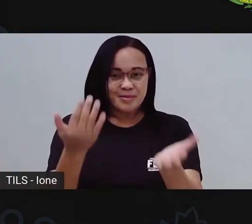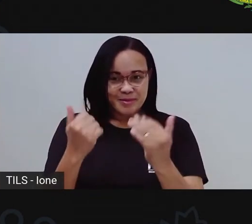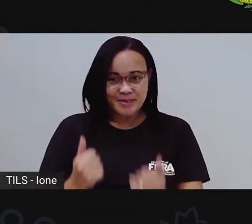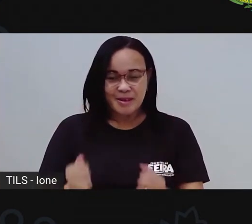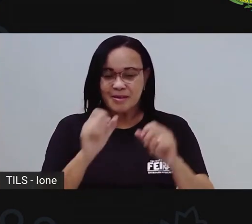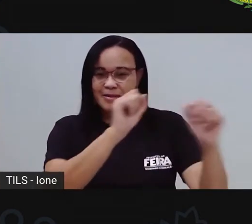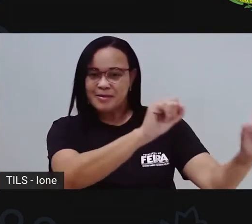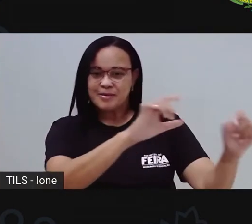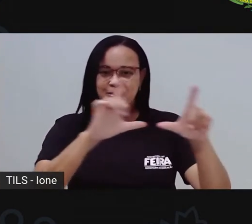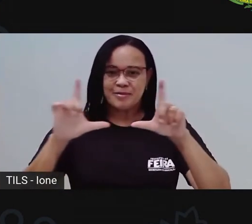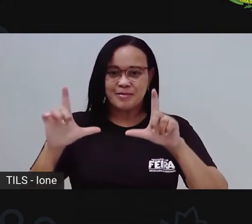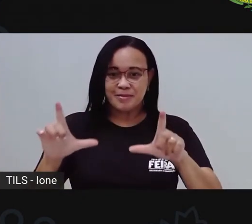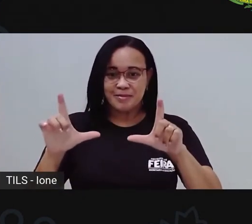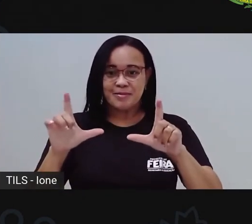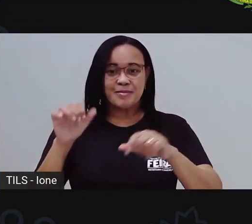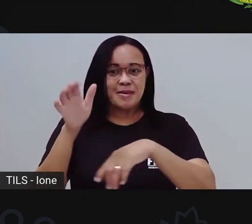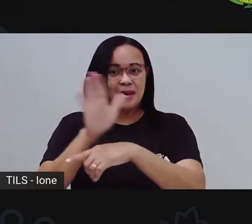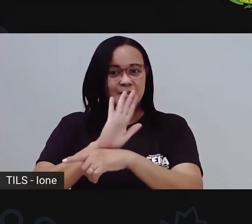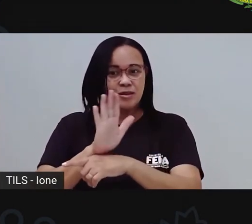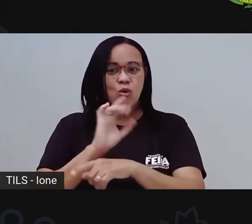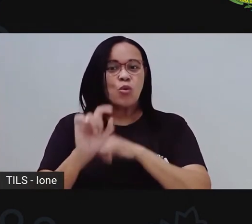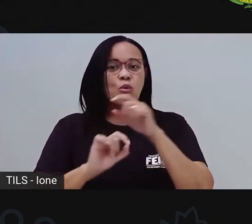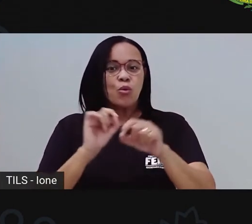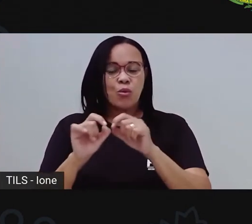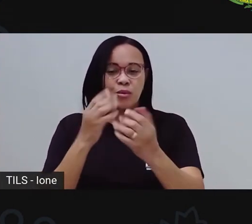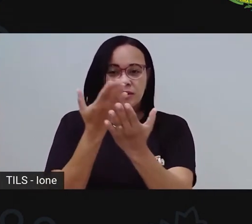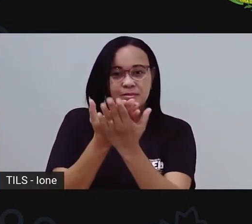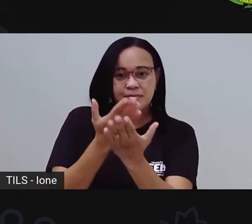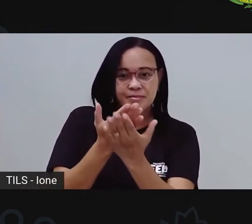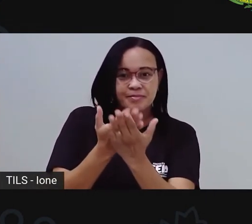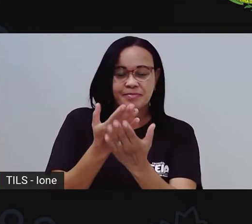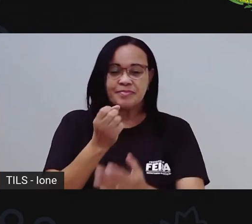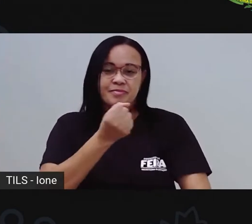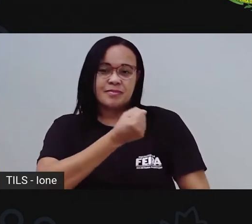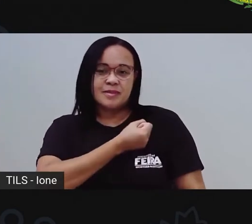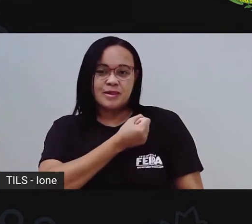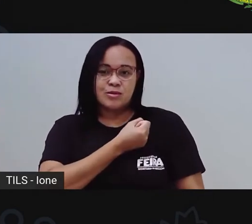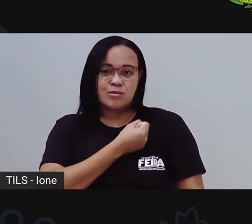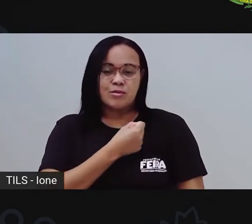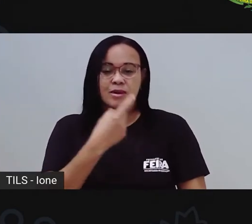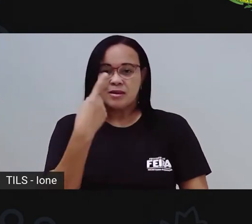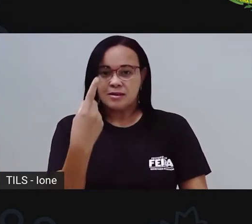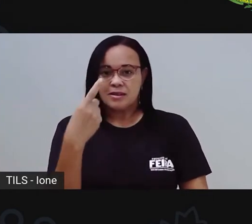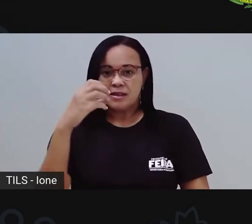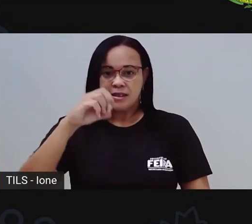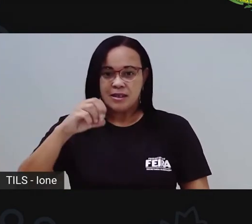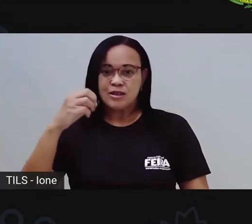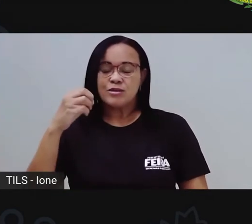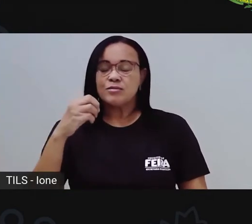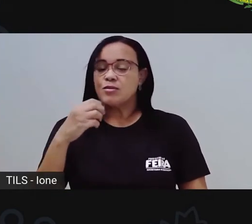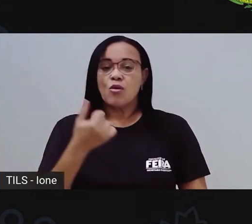compartilhar aqui o slide com vocês, hoje a nossa aula de número 115.